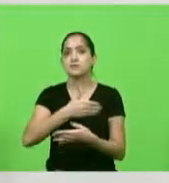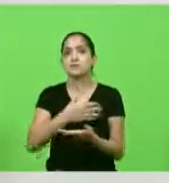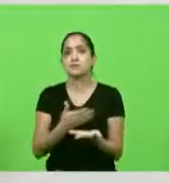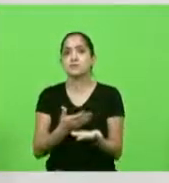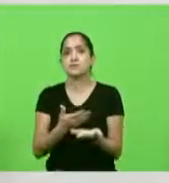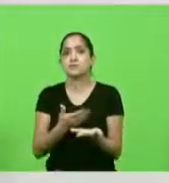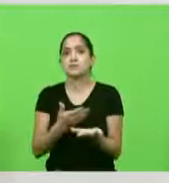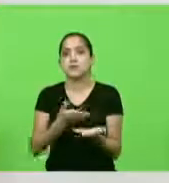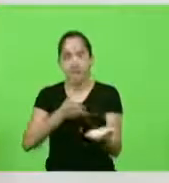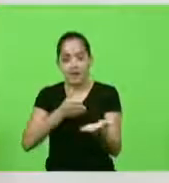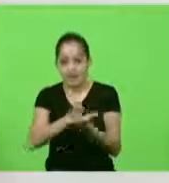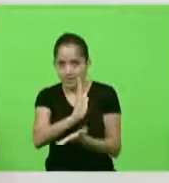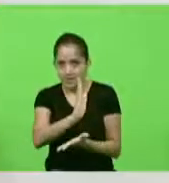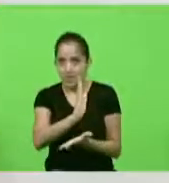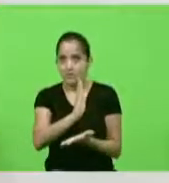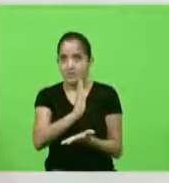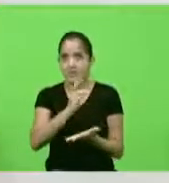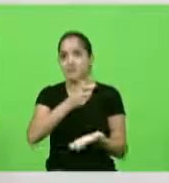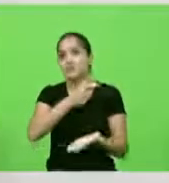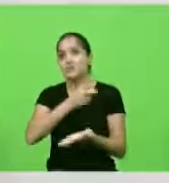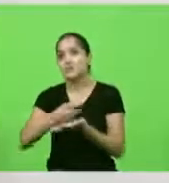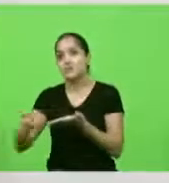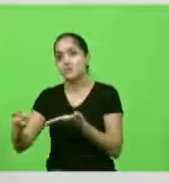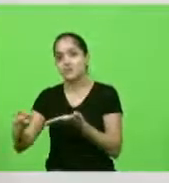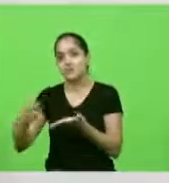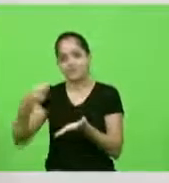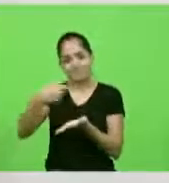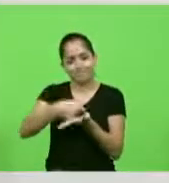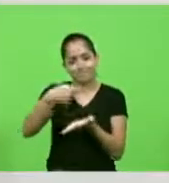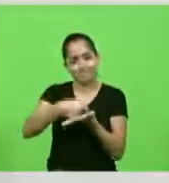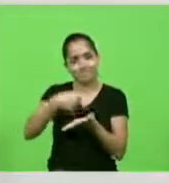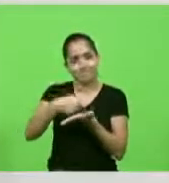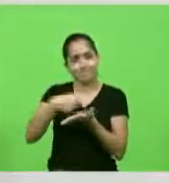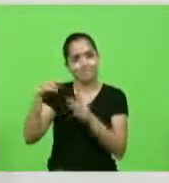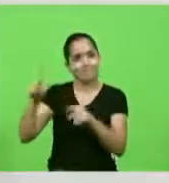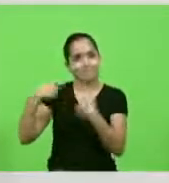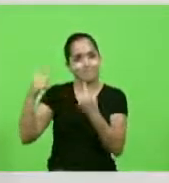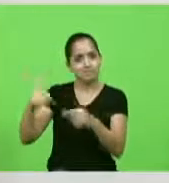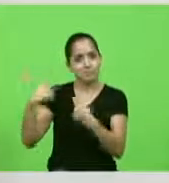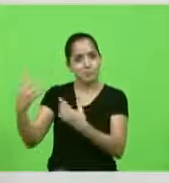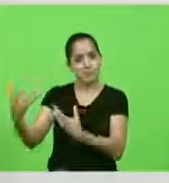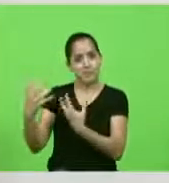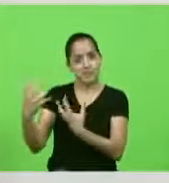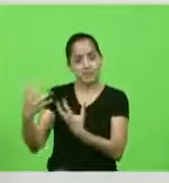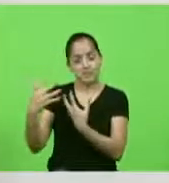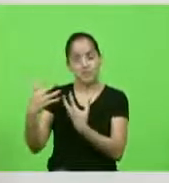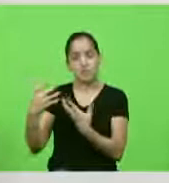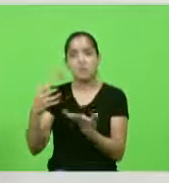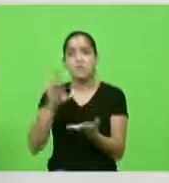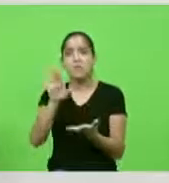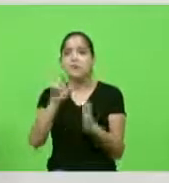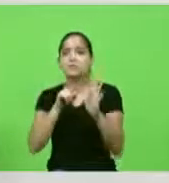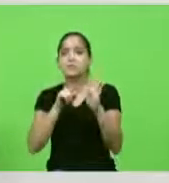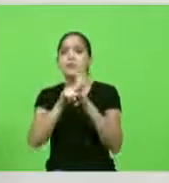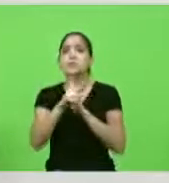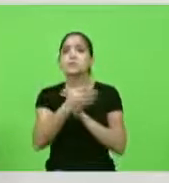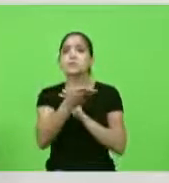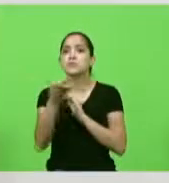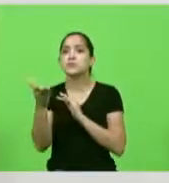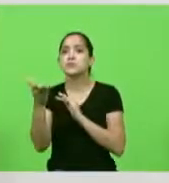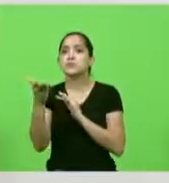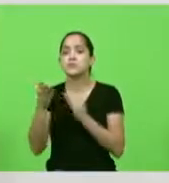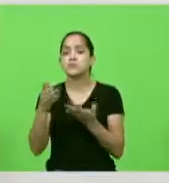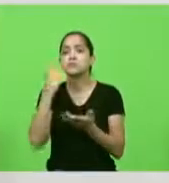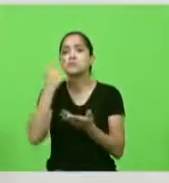o impeachment pergunto senhor presidente senhoras e senhores deputados que